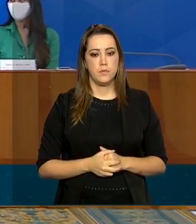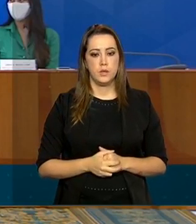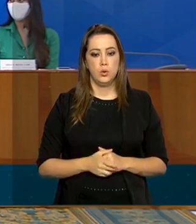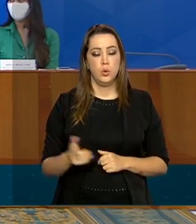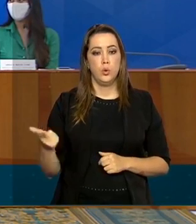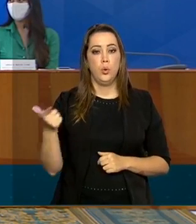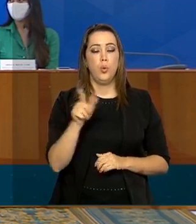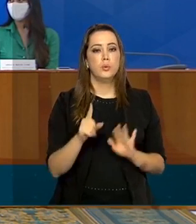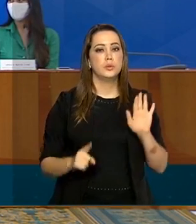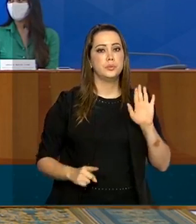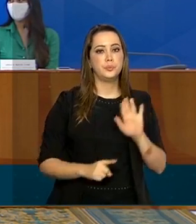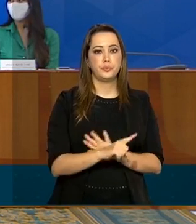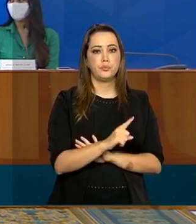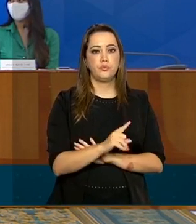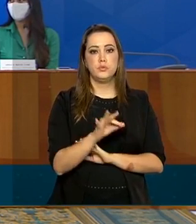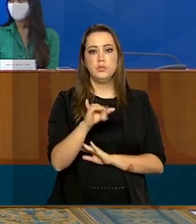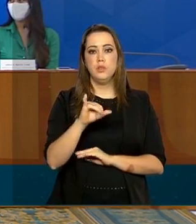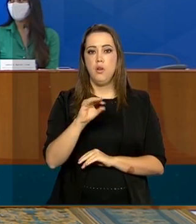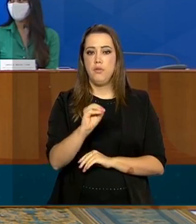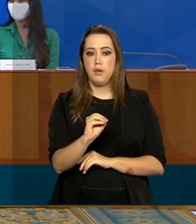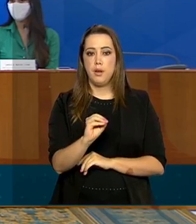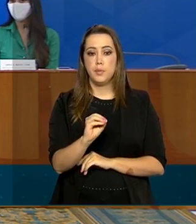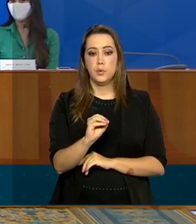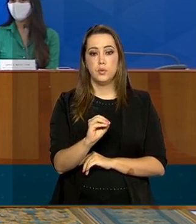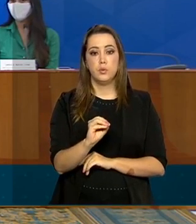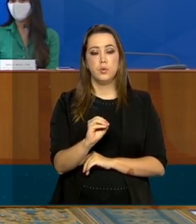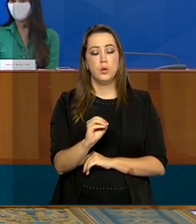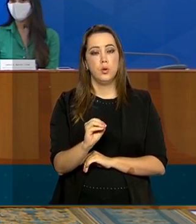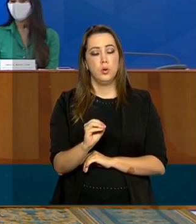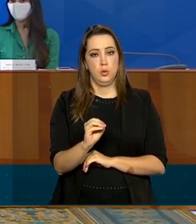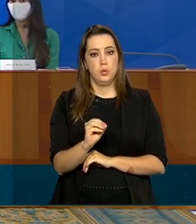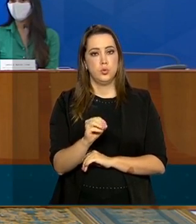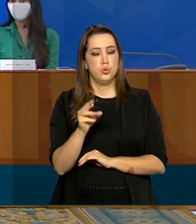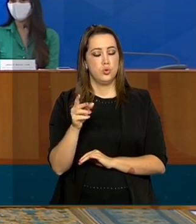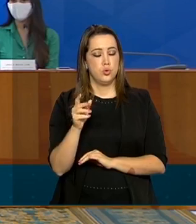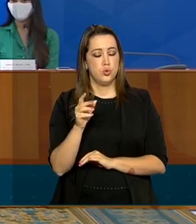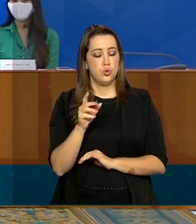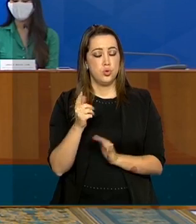próxima pergunta é do Fábio Murakawa Valor Econômico